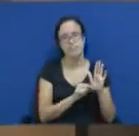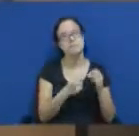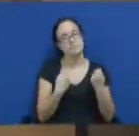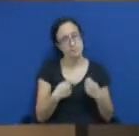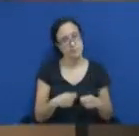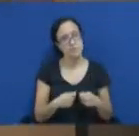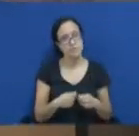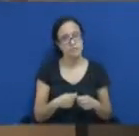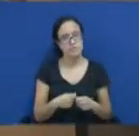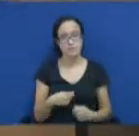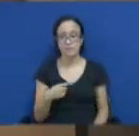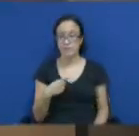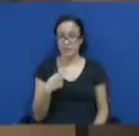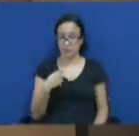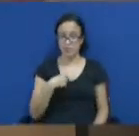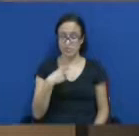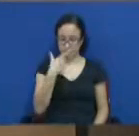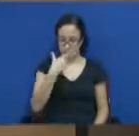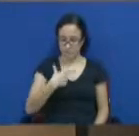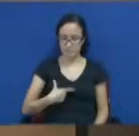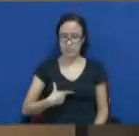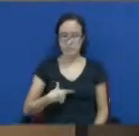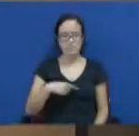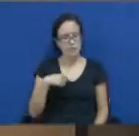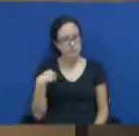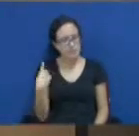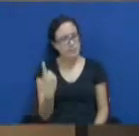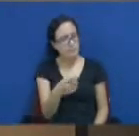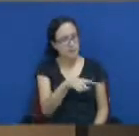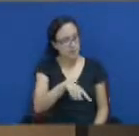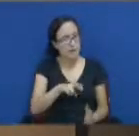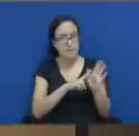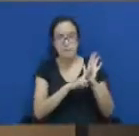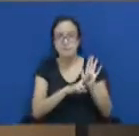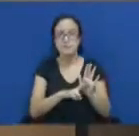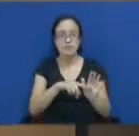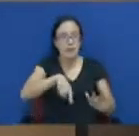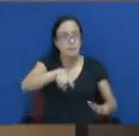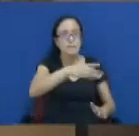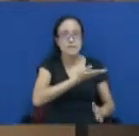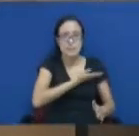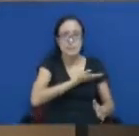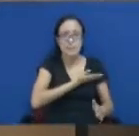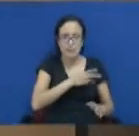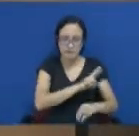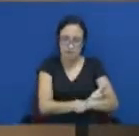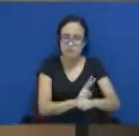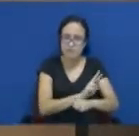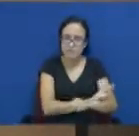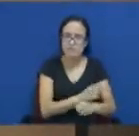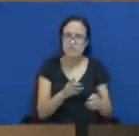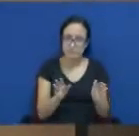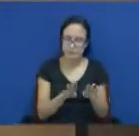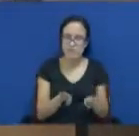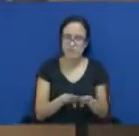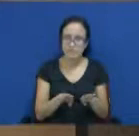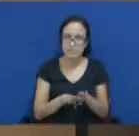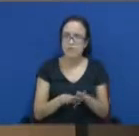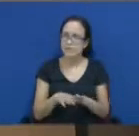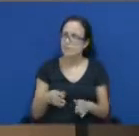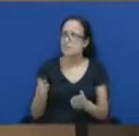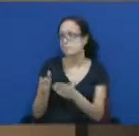eu, em nome de todas as monitoras aqui presentes também, pedindo o apoio dos senhores vereadores, para que